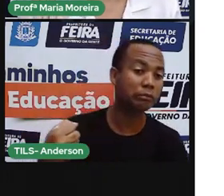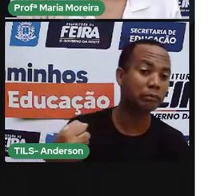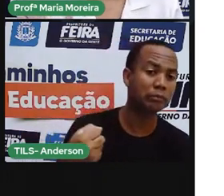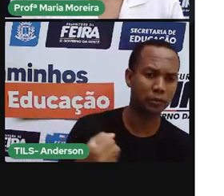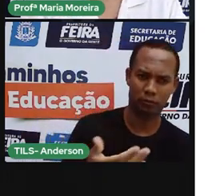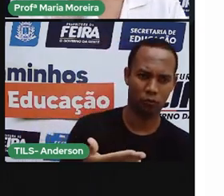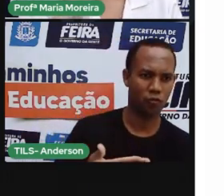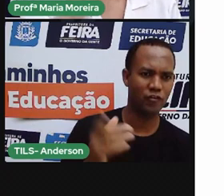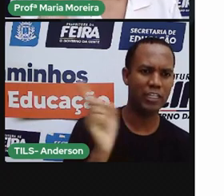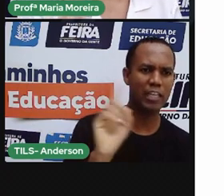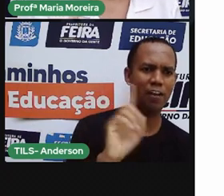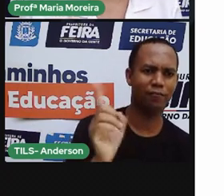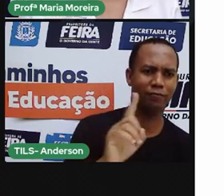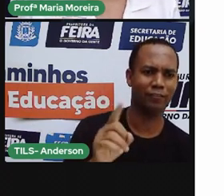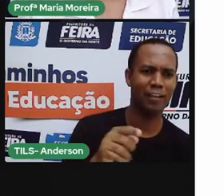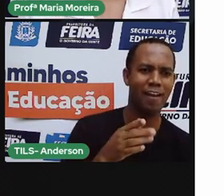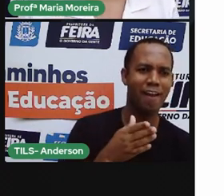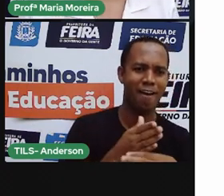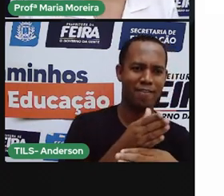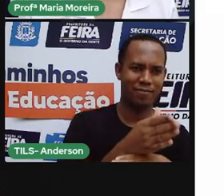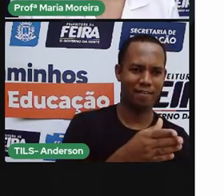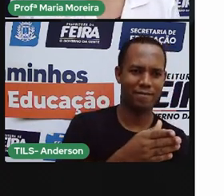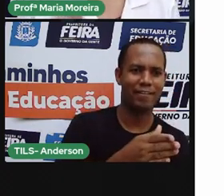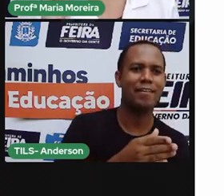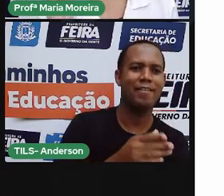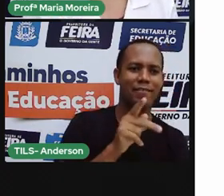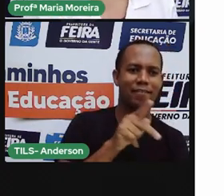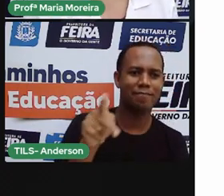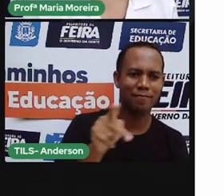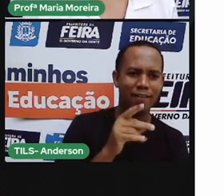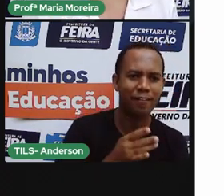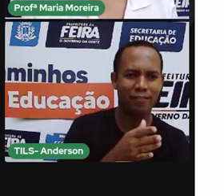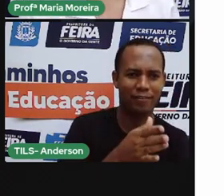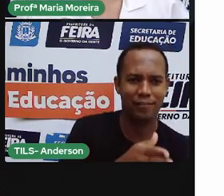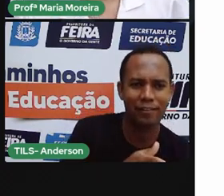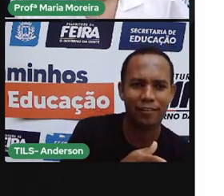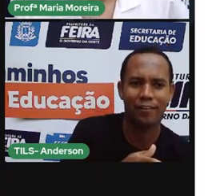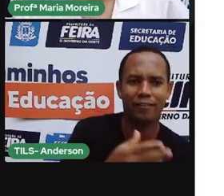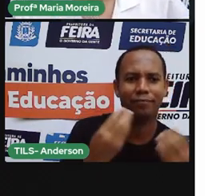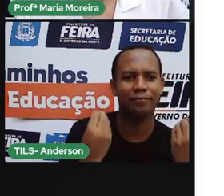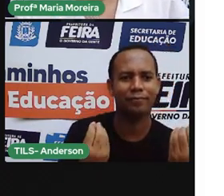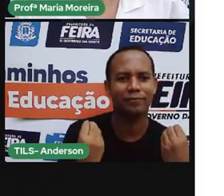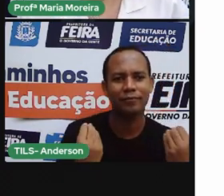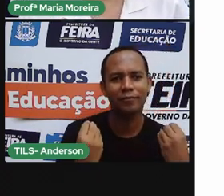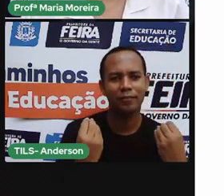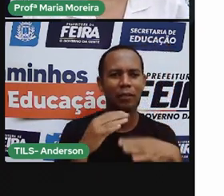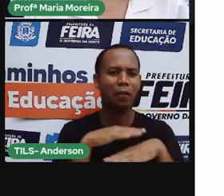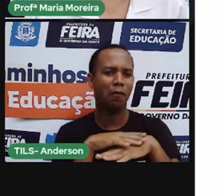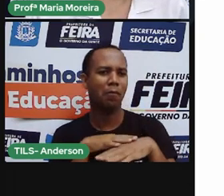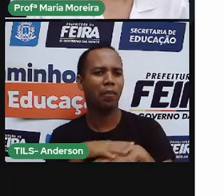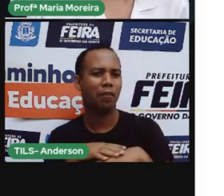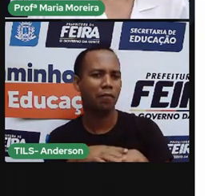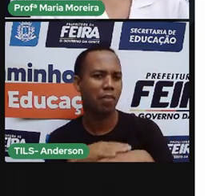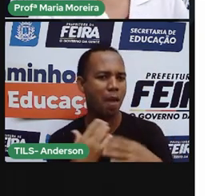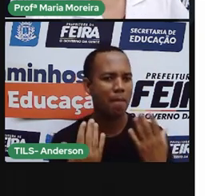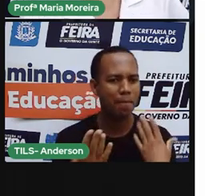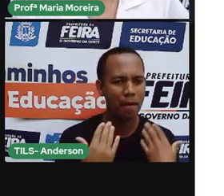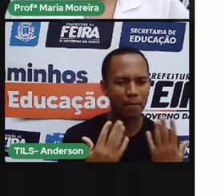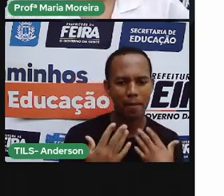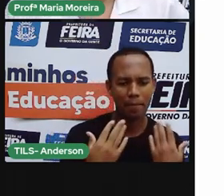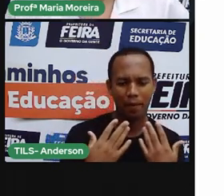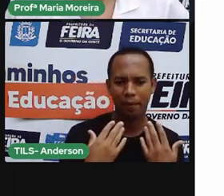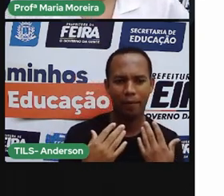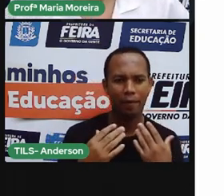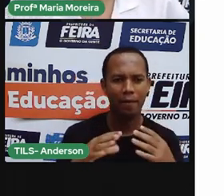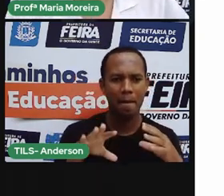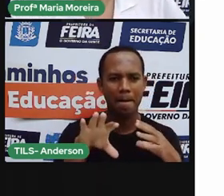convidar, eu entro, né? Terminei de entrar, começo conversando, e aí eu pego a